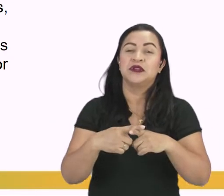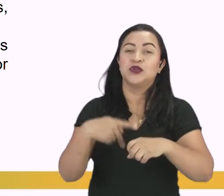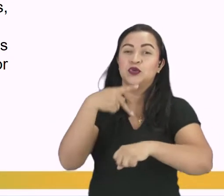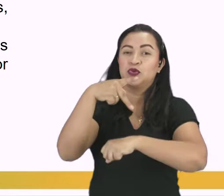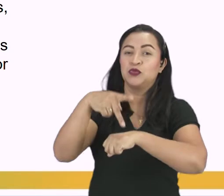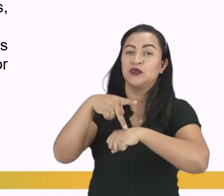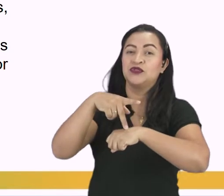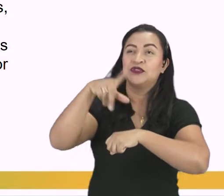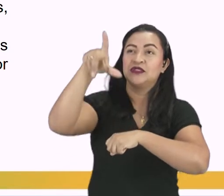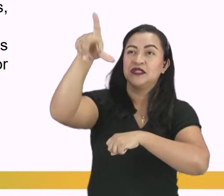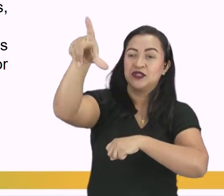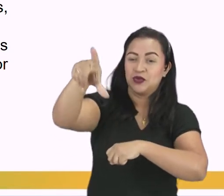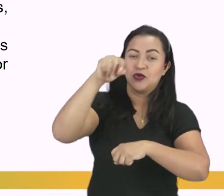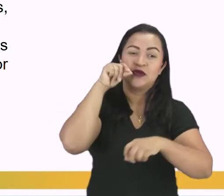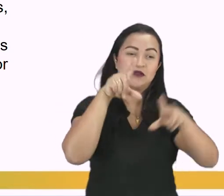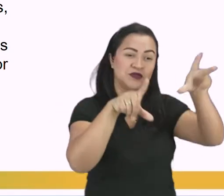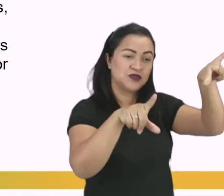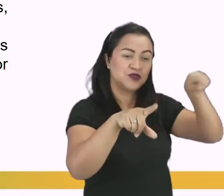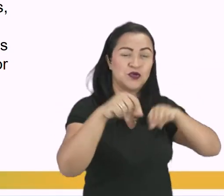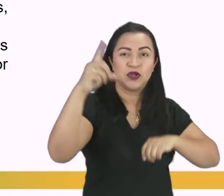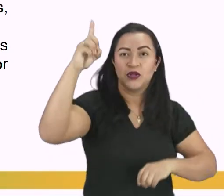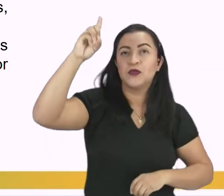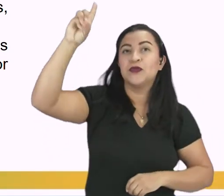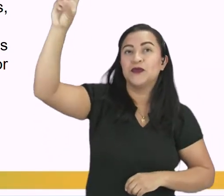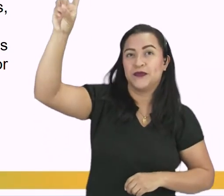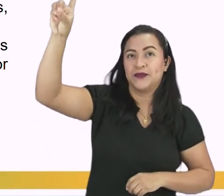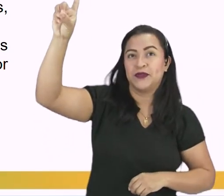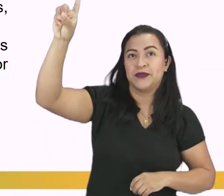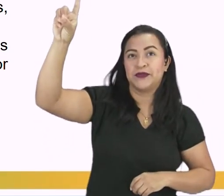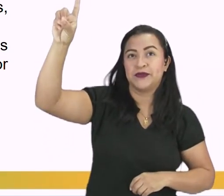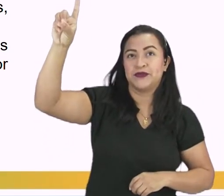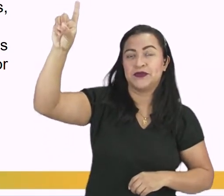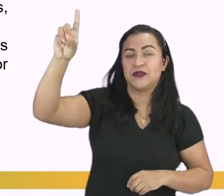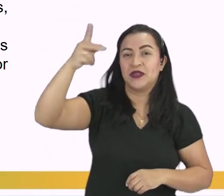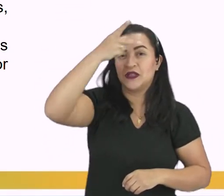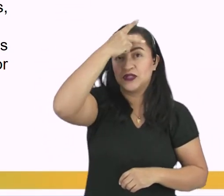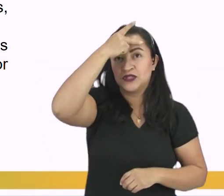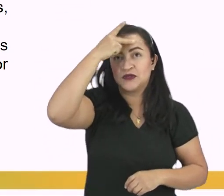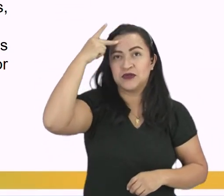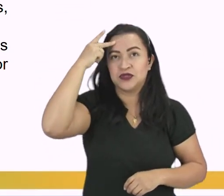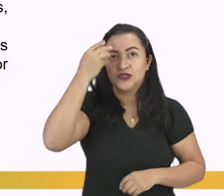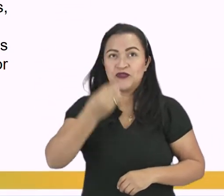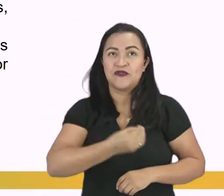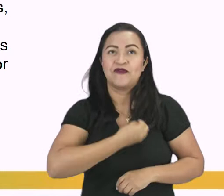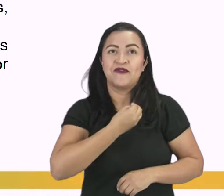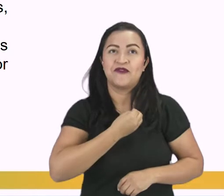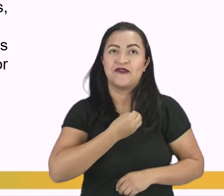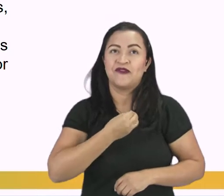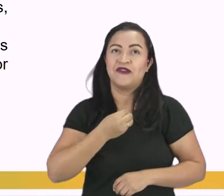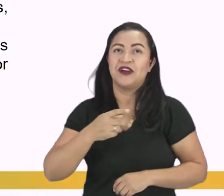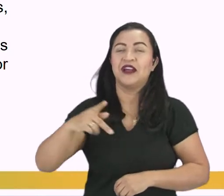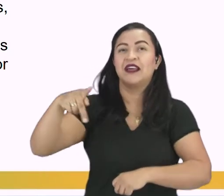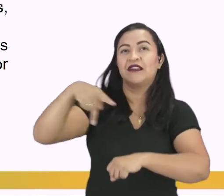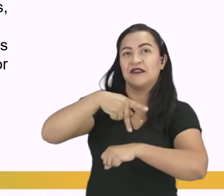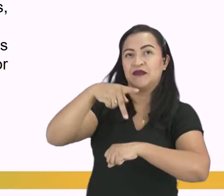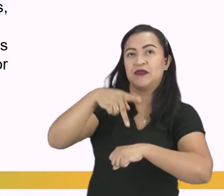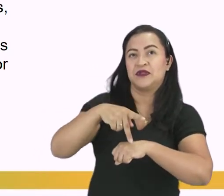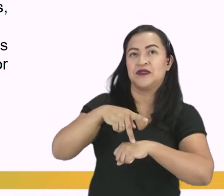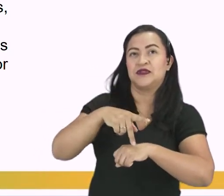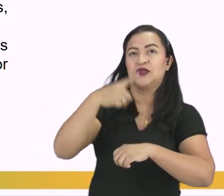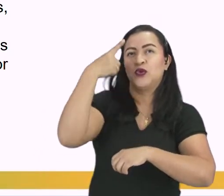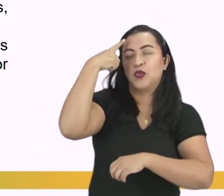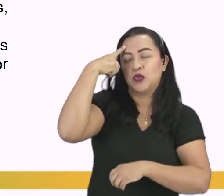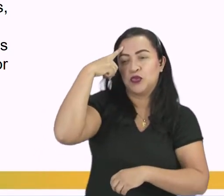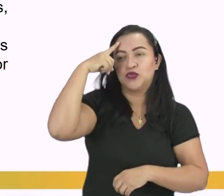para ocupar o território que ia do Atlântico ao Pacífico. O destino-manifesto mostrou-se